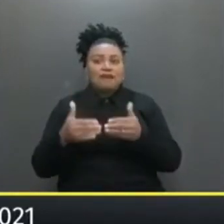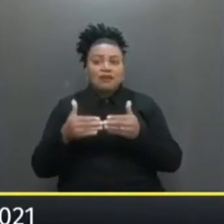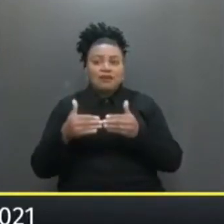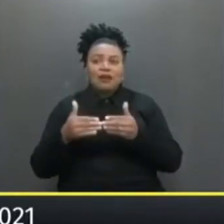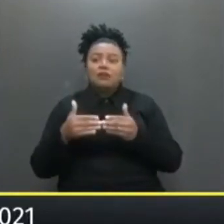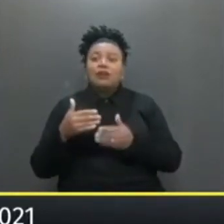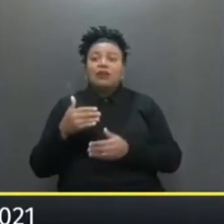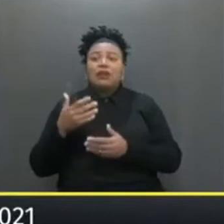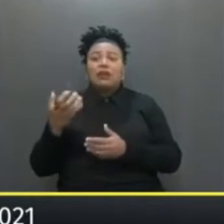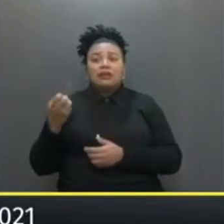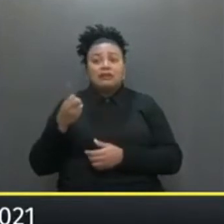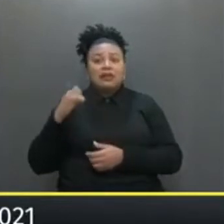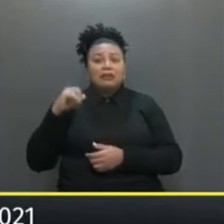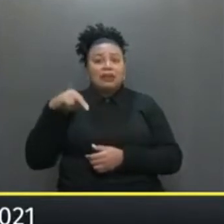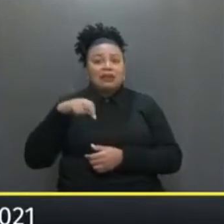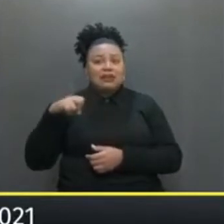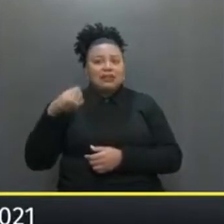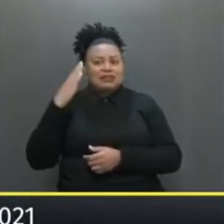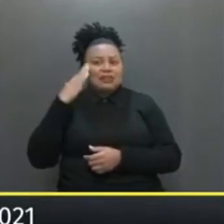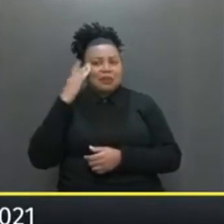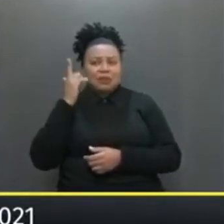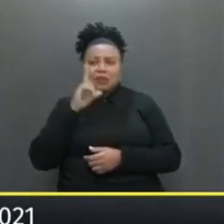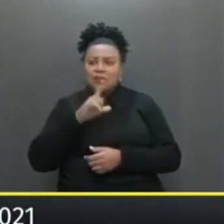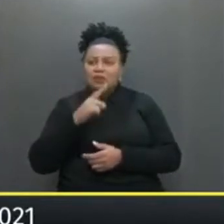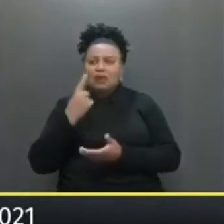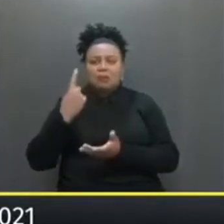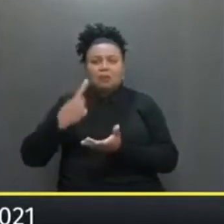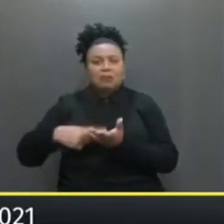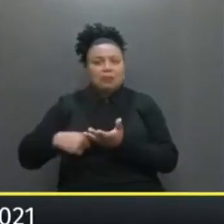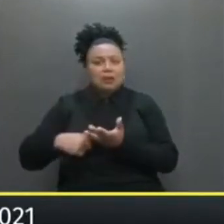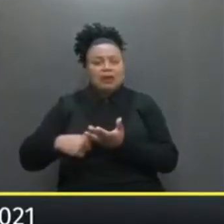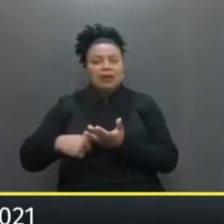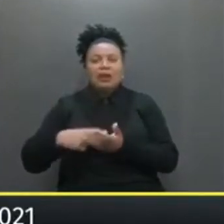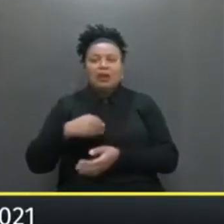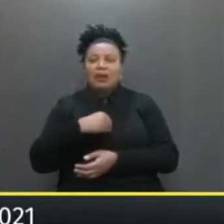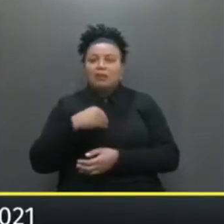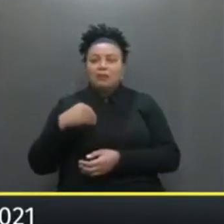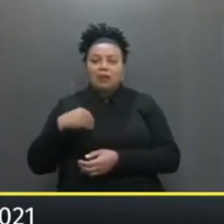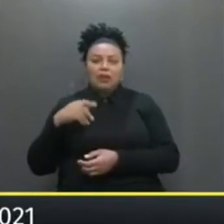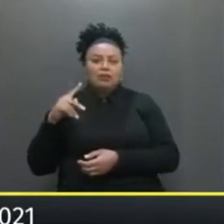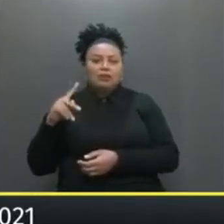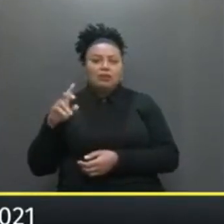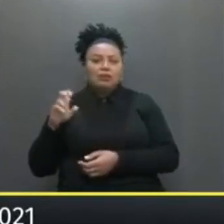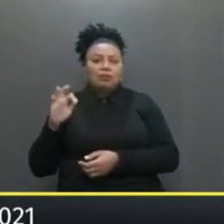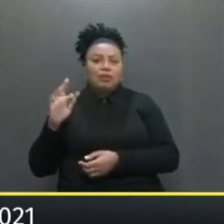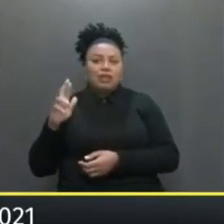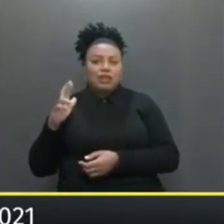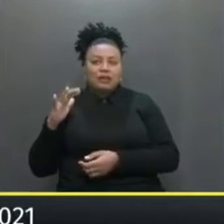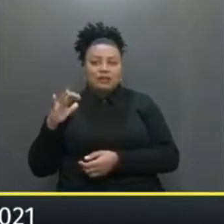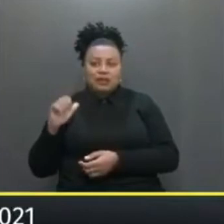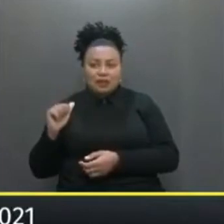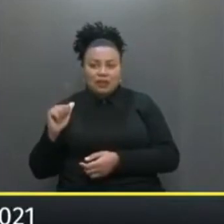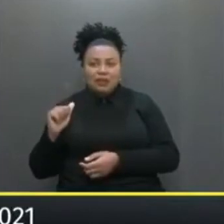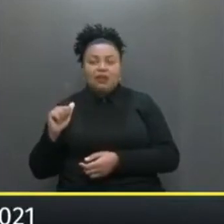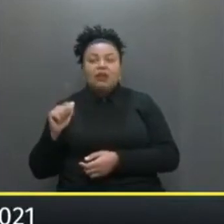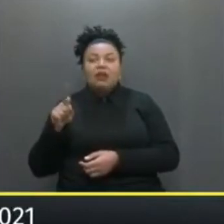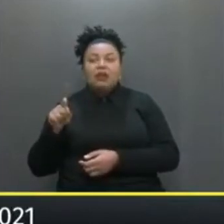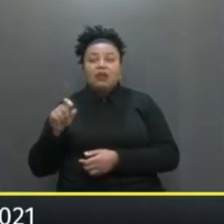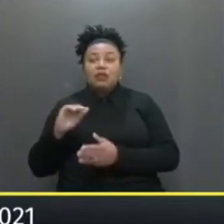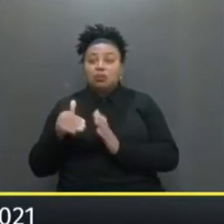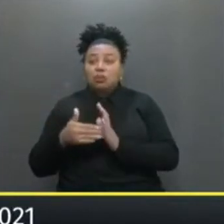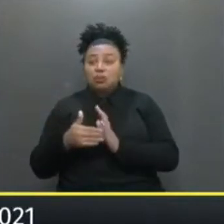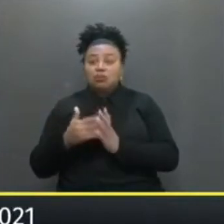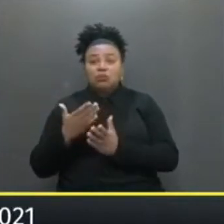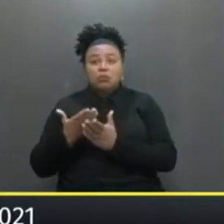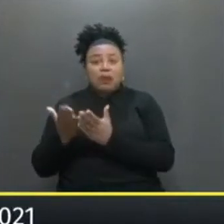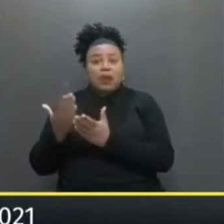no INSS Agora Você sabe Ele não se consegue remarcar Aquela consulta De perícia no INSS E na verdade Todo